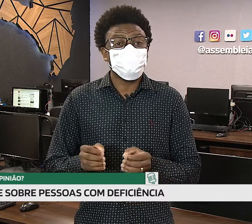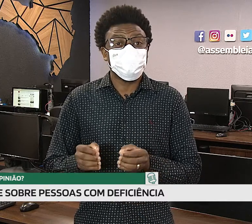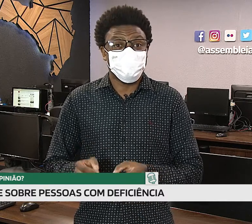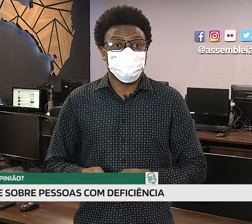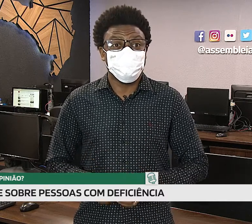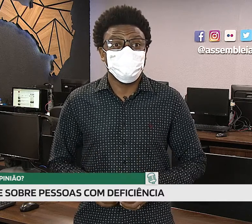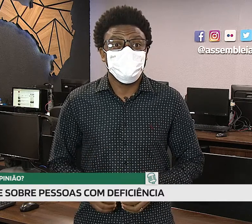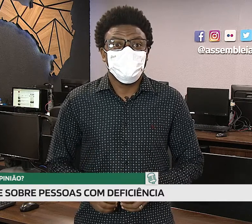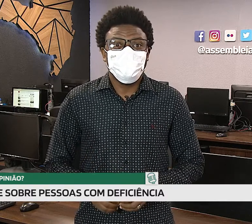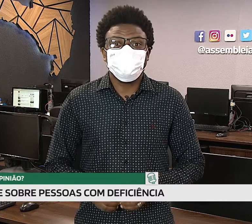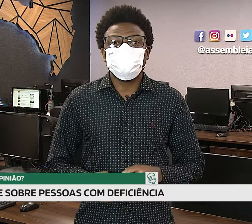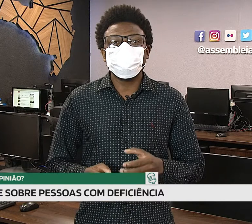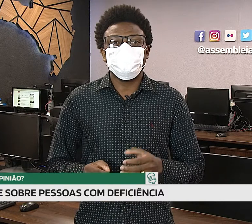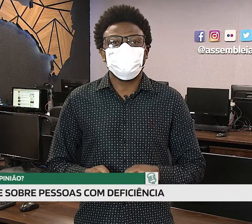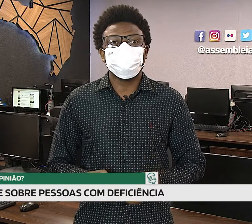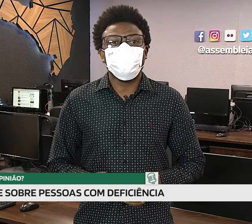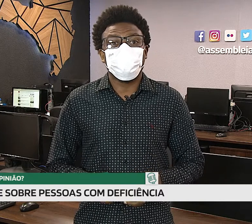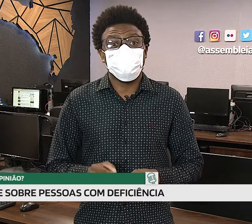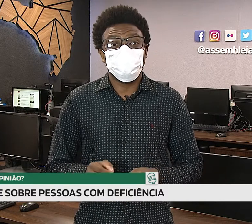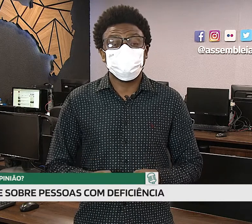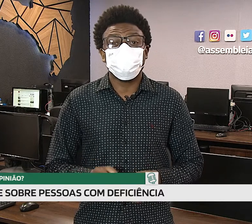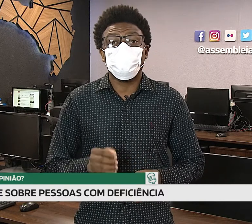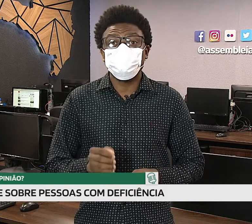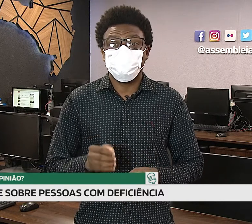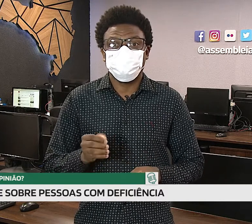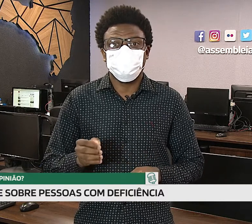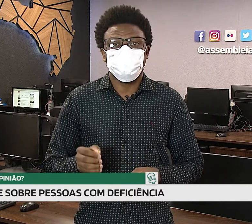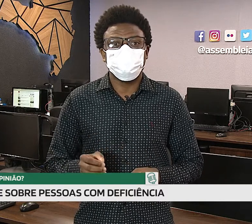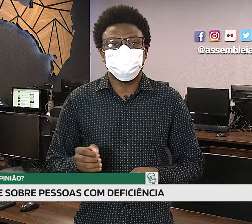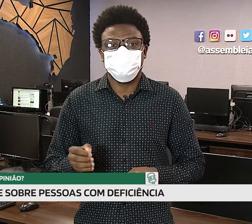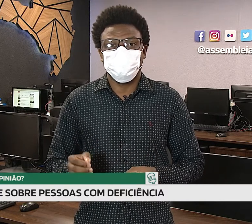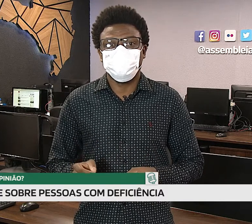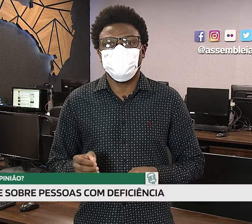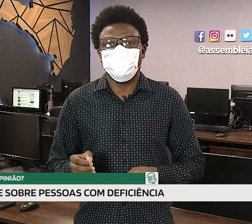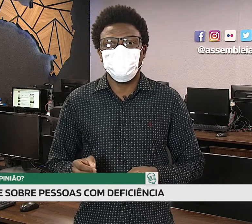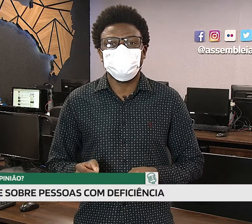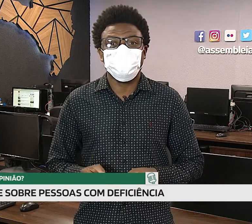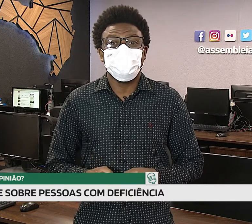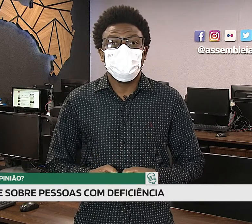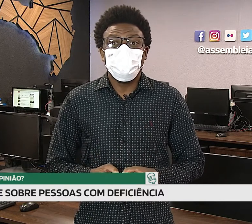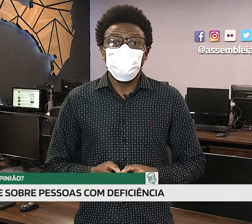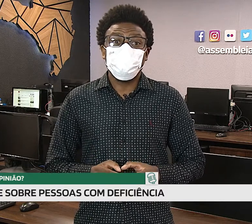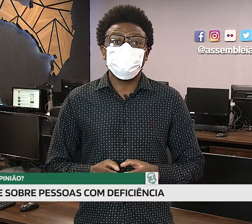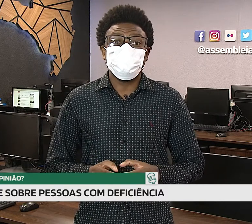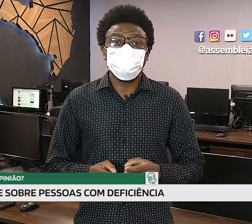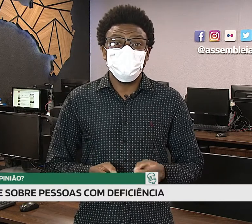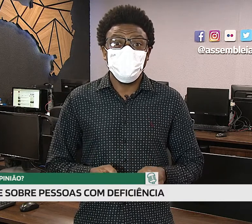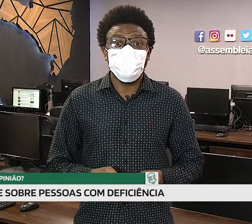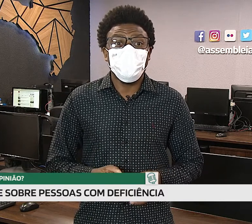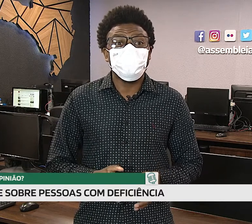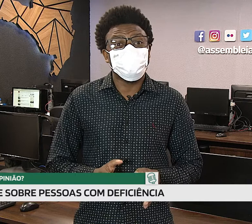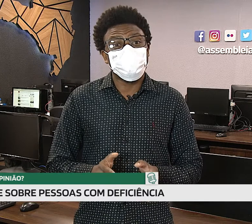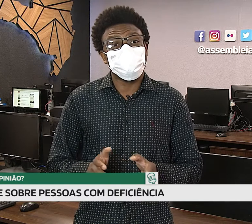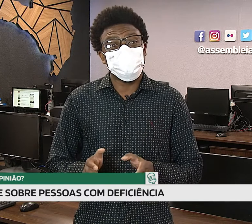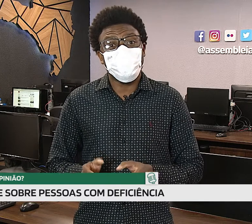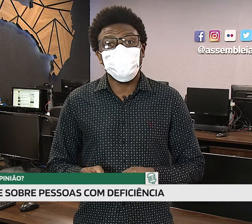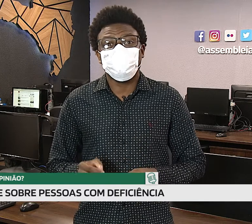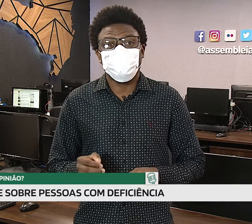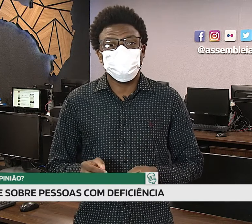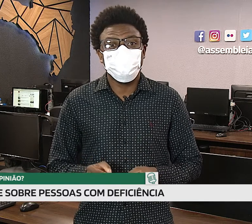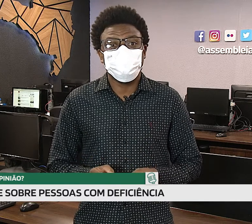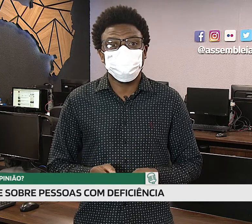sobre inclusão. Está tramitando na Comissão de Constituição e Justiça da LESC um projeto de lei que quer